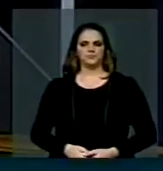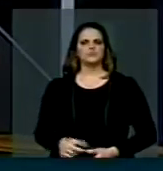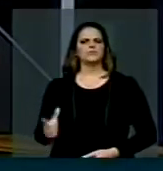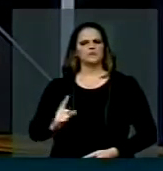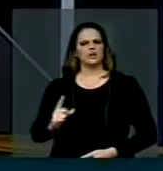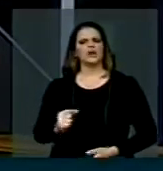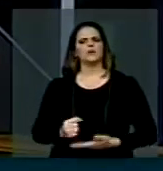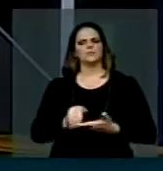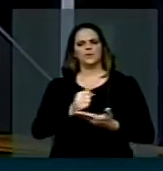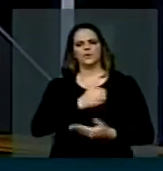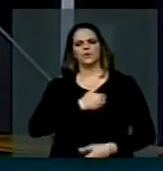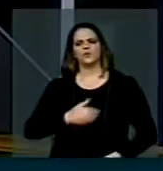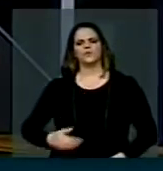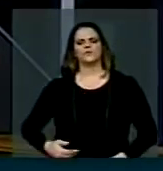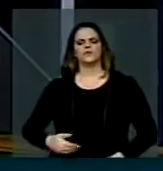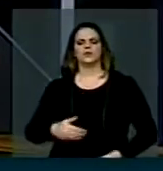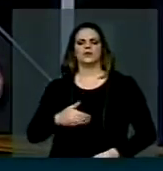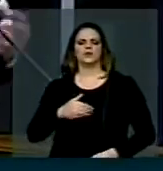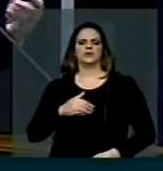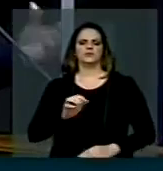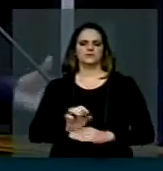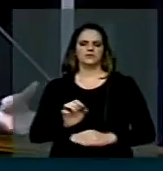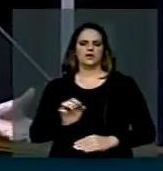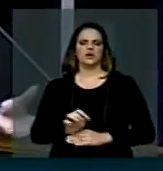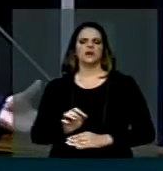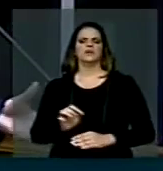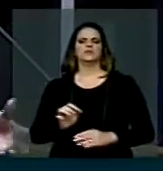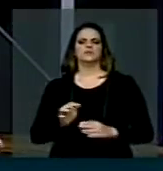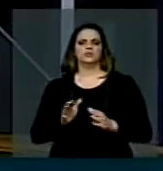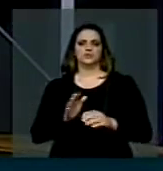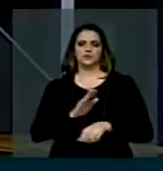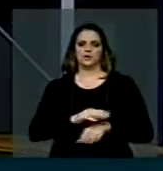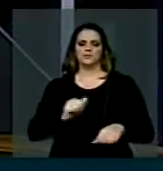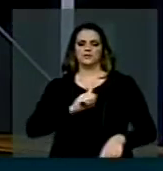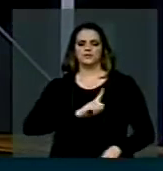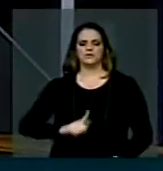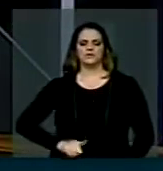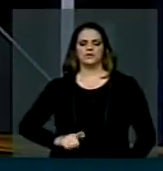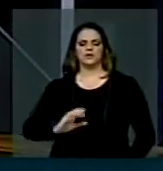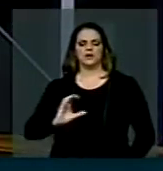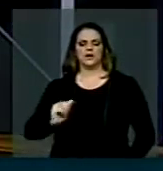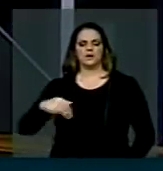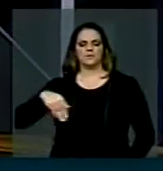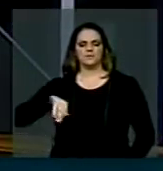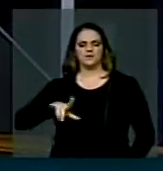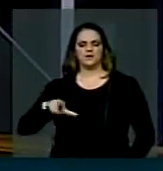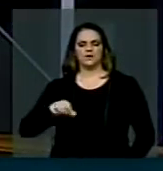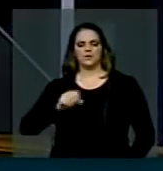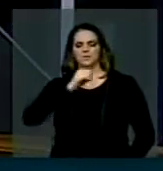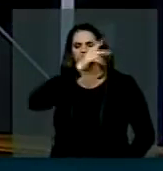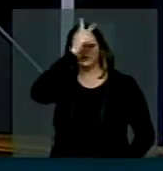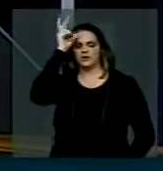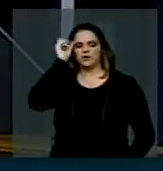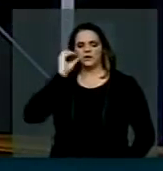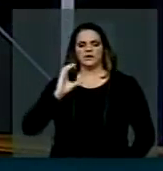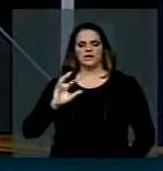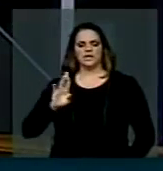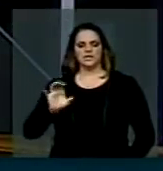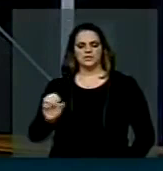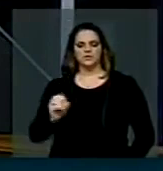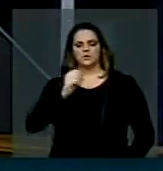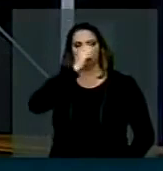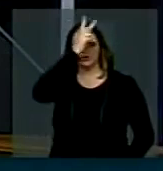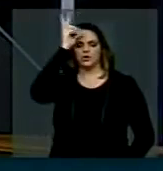do governo do Amapá, da Prefeitura de Macapá. Convidamos também o governador Camilo Capiberib, o prefeito Clécio, o prefeito que é de Macapá, o prefeito